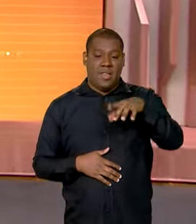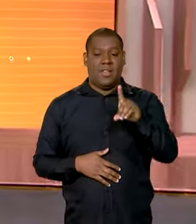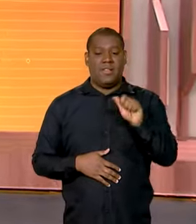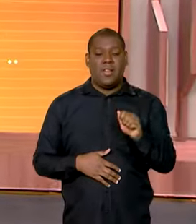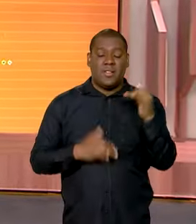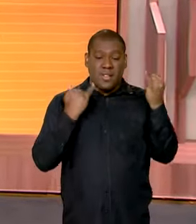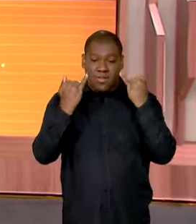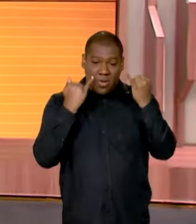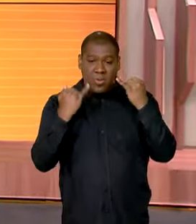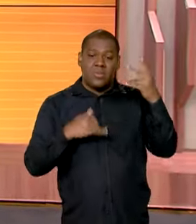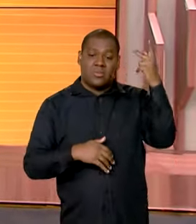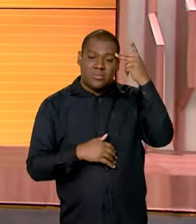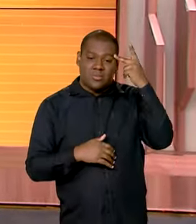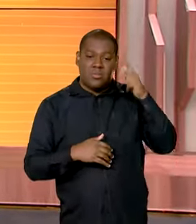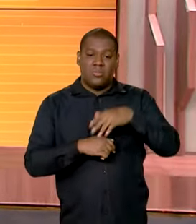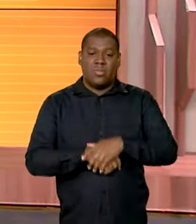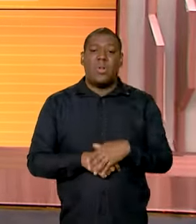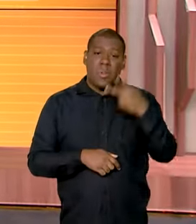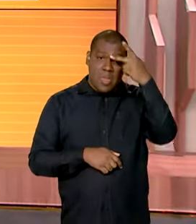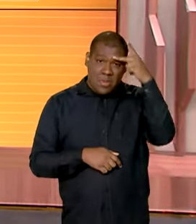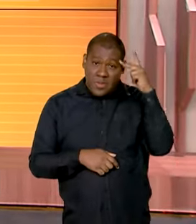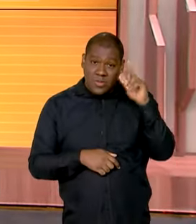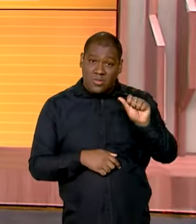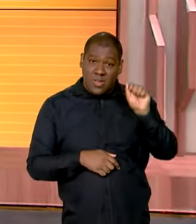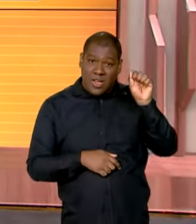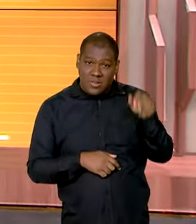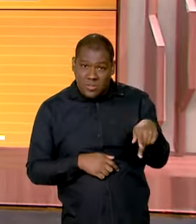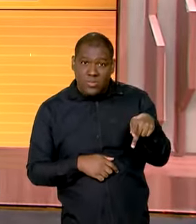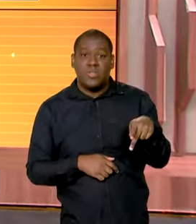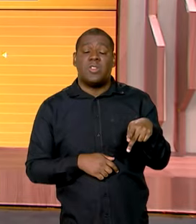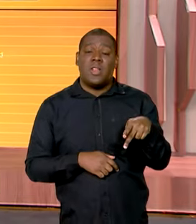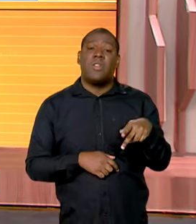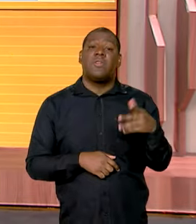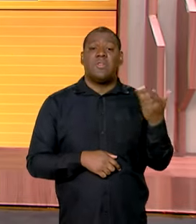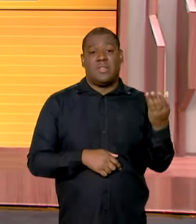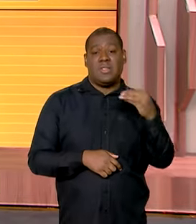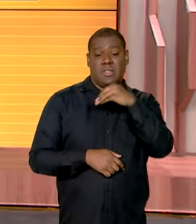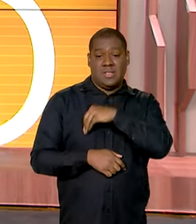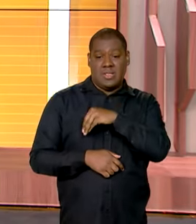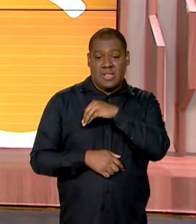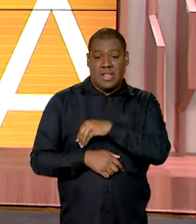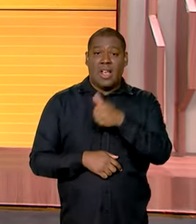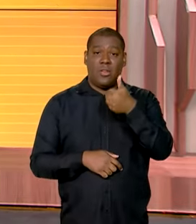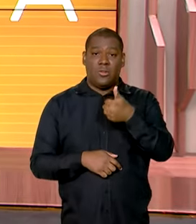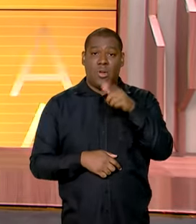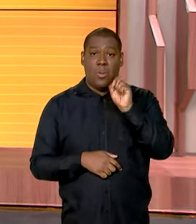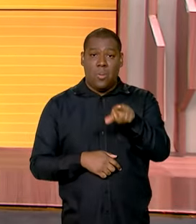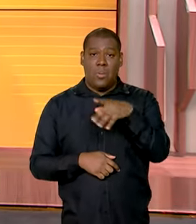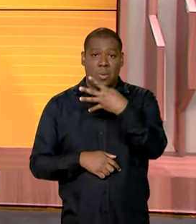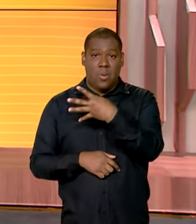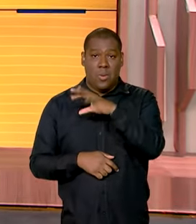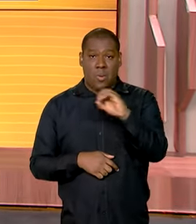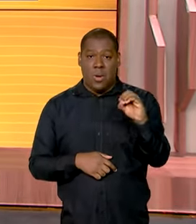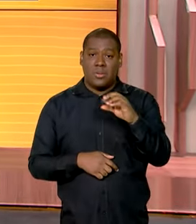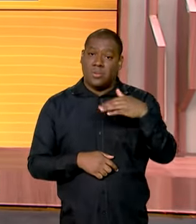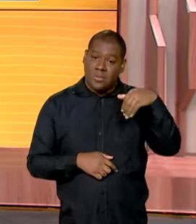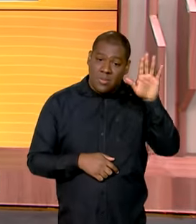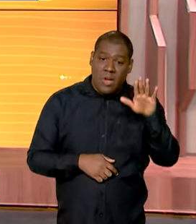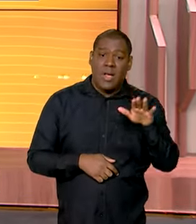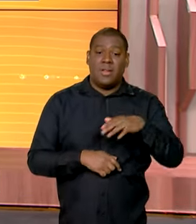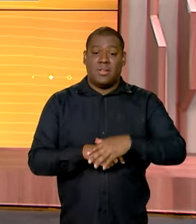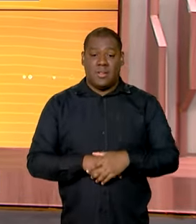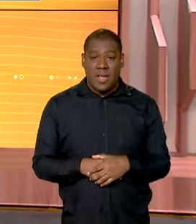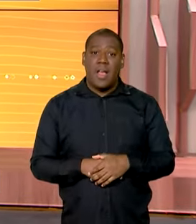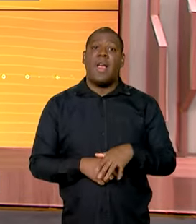aposentados e pensionistas do INSS, que ganham mais de um salário mínimo, começam a receber hoje a antecipação do